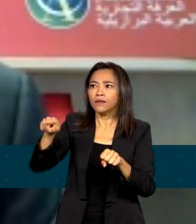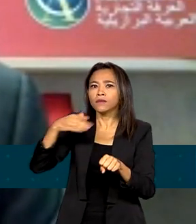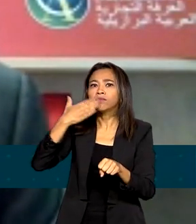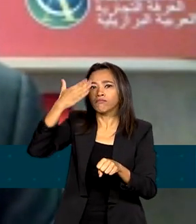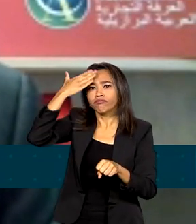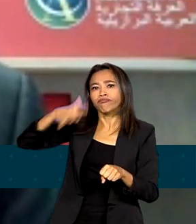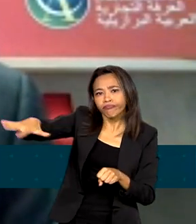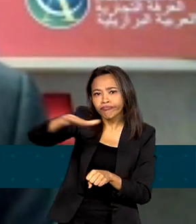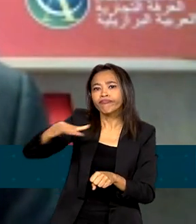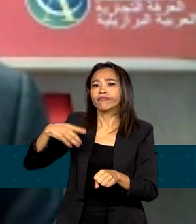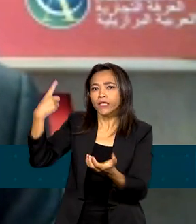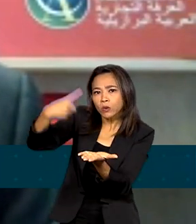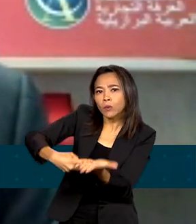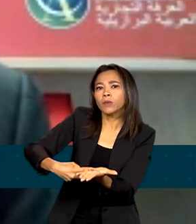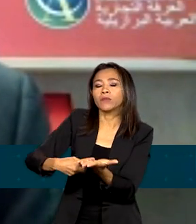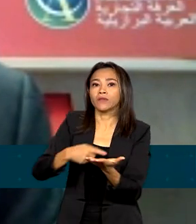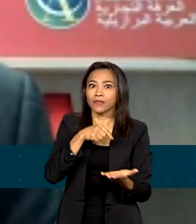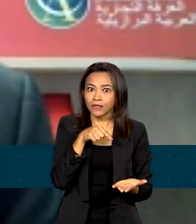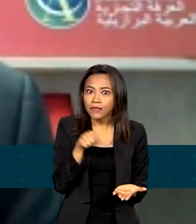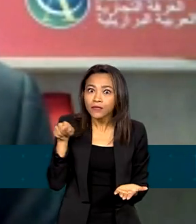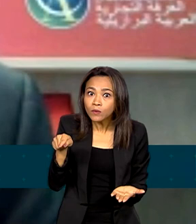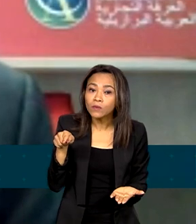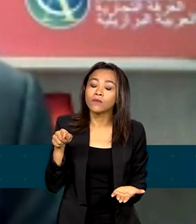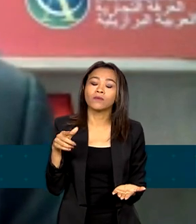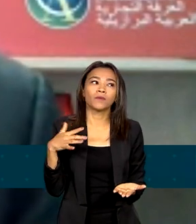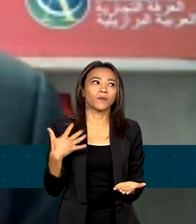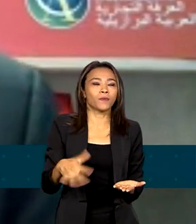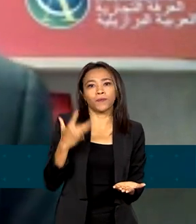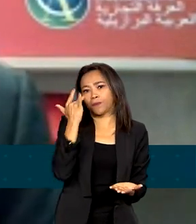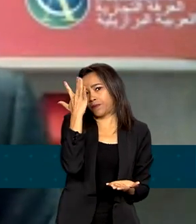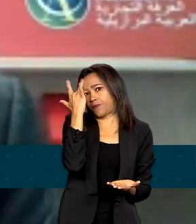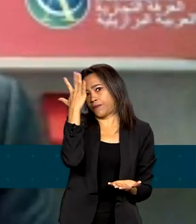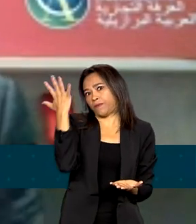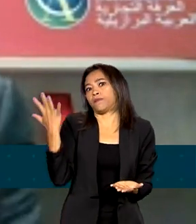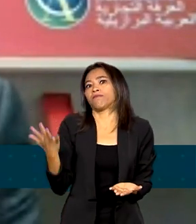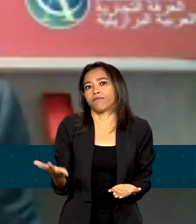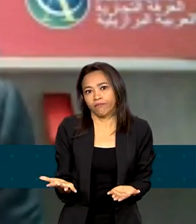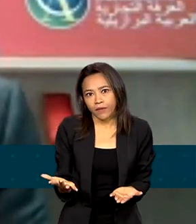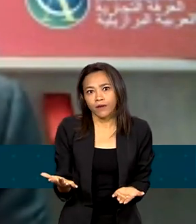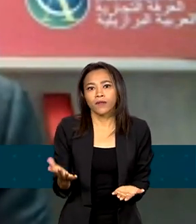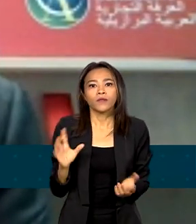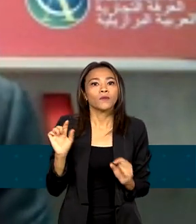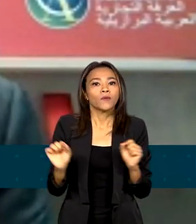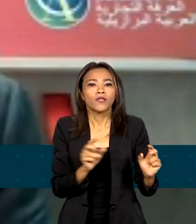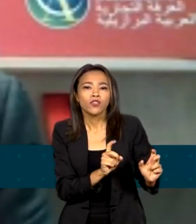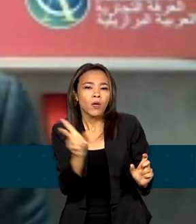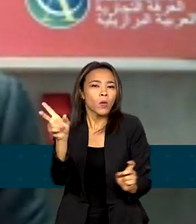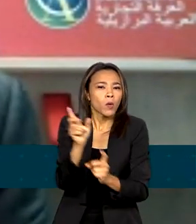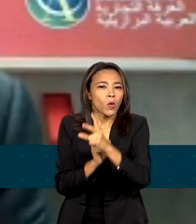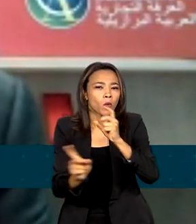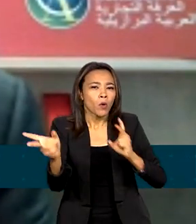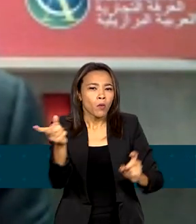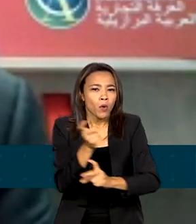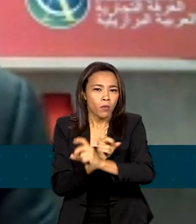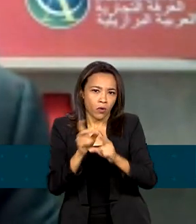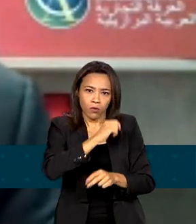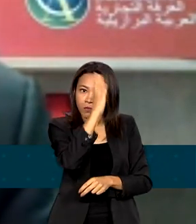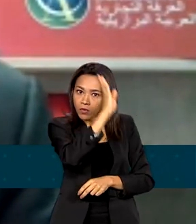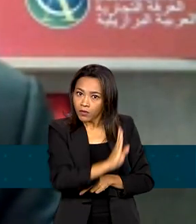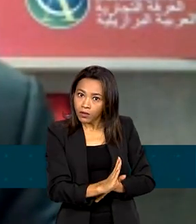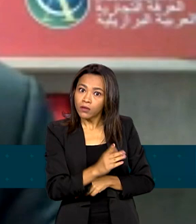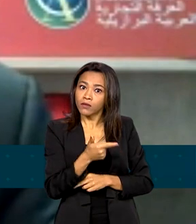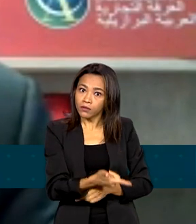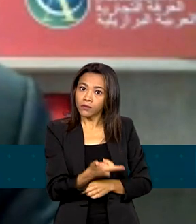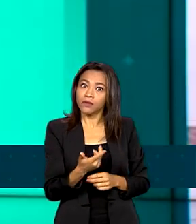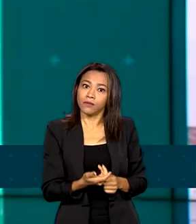traz um componente de mais facilitação de comércio e que pode interessar inclusive